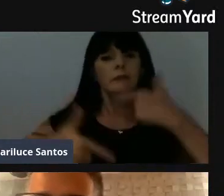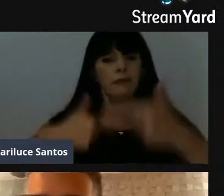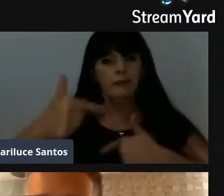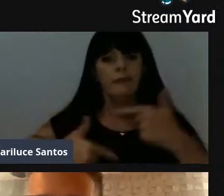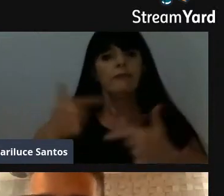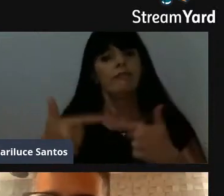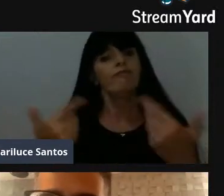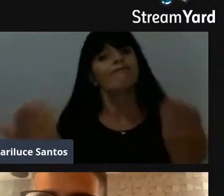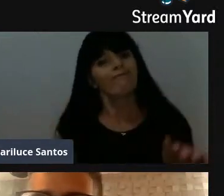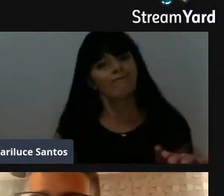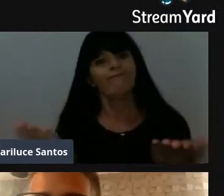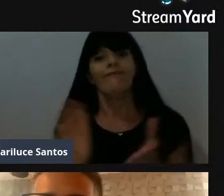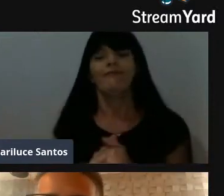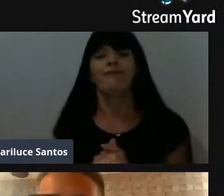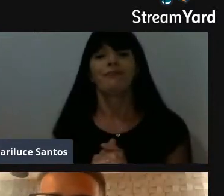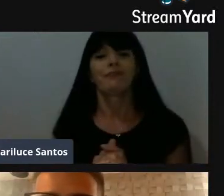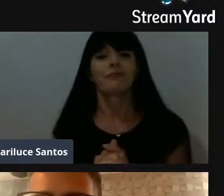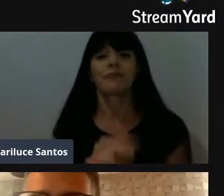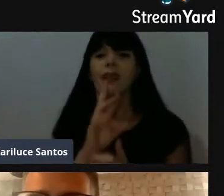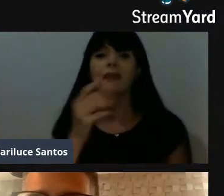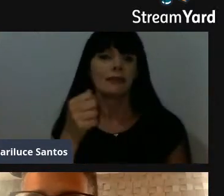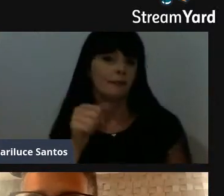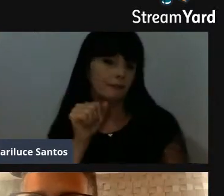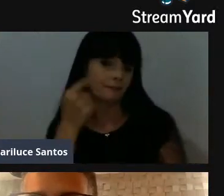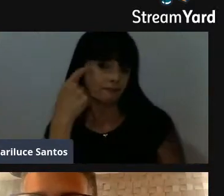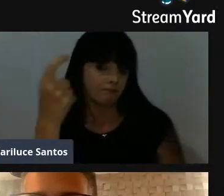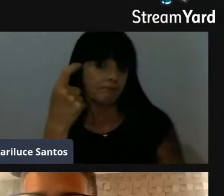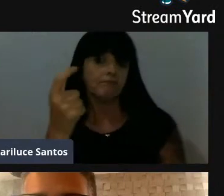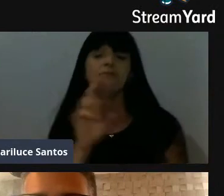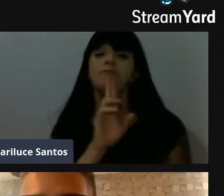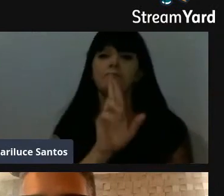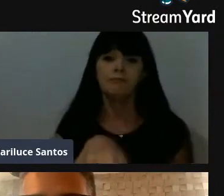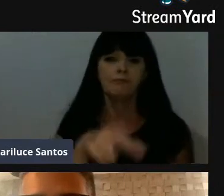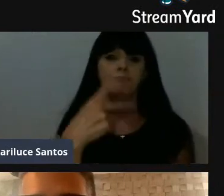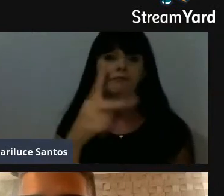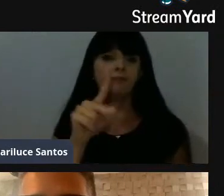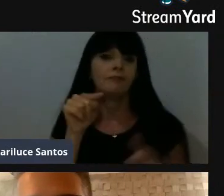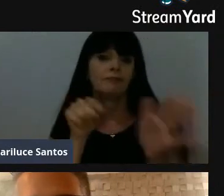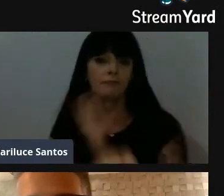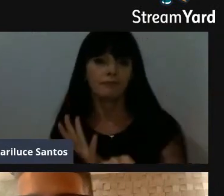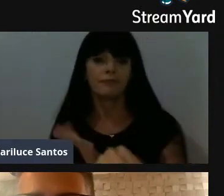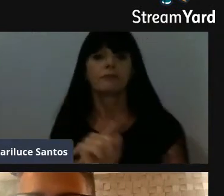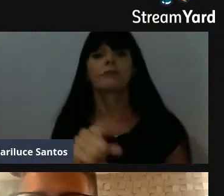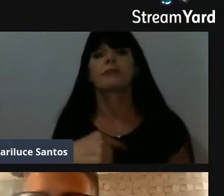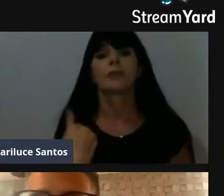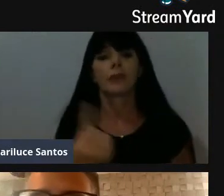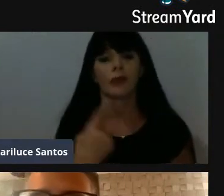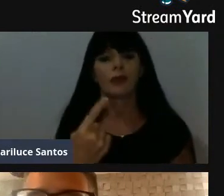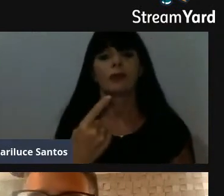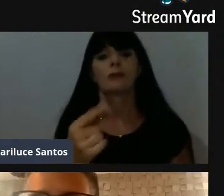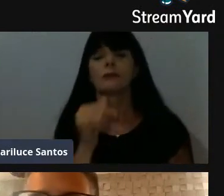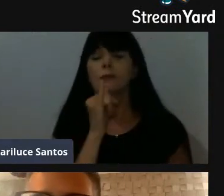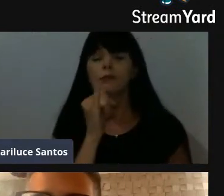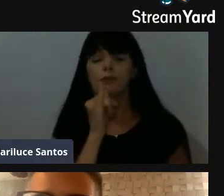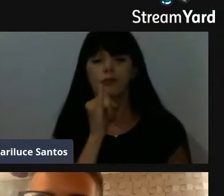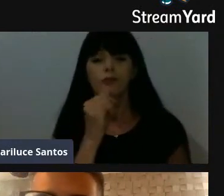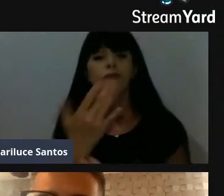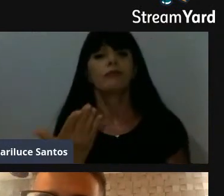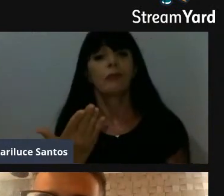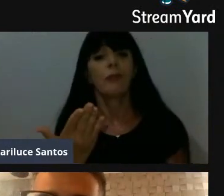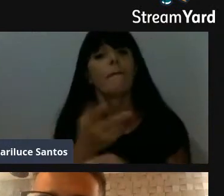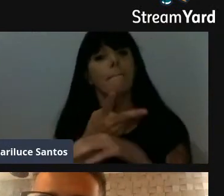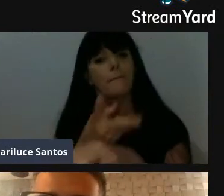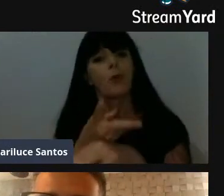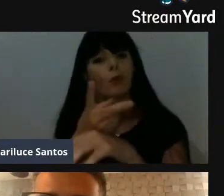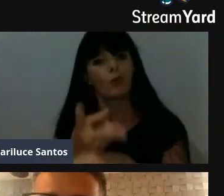aí, eu encerro aí, respondo a pergunta, Samara, espero que tenha ficado claro, né, e vamos aí, todos vocês, inclusive você e Samara, buscar mesmo,